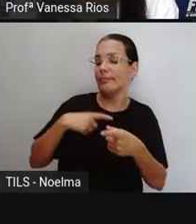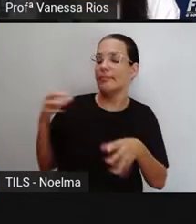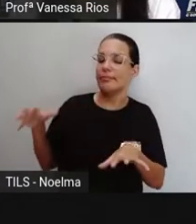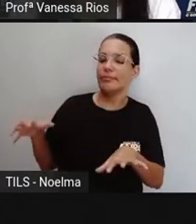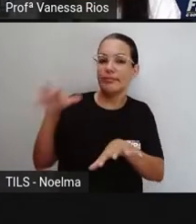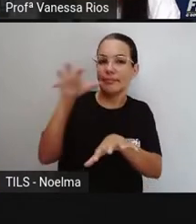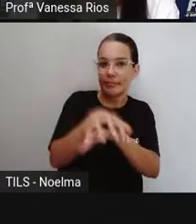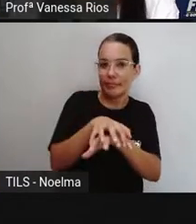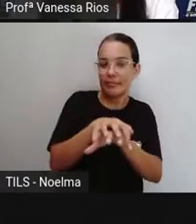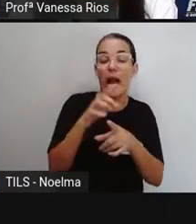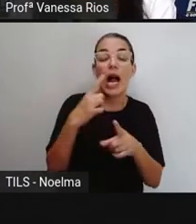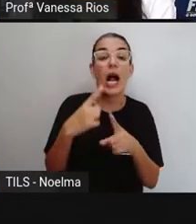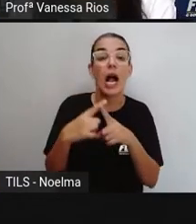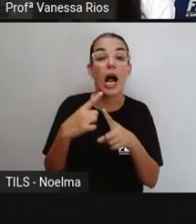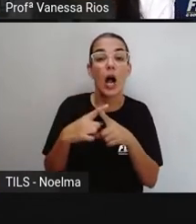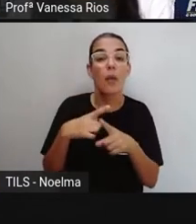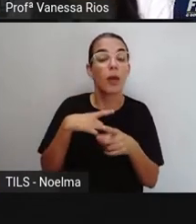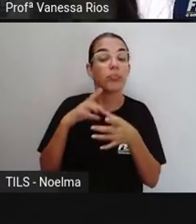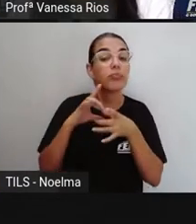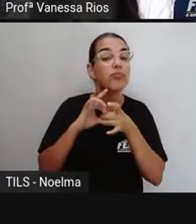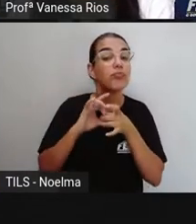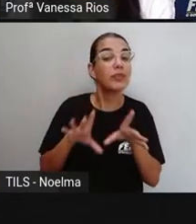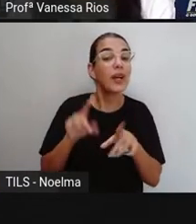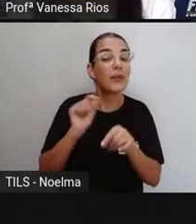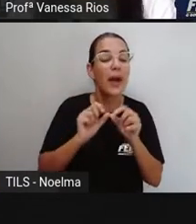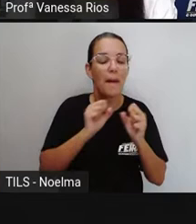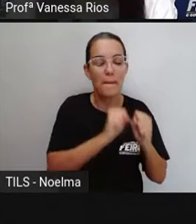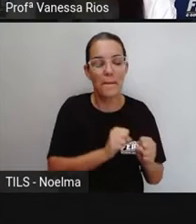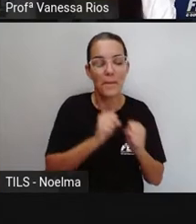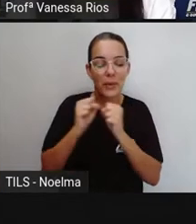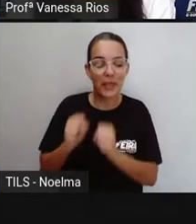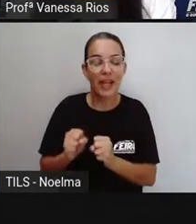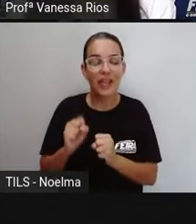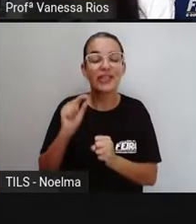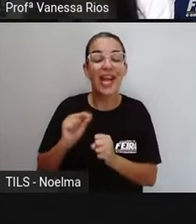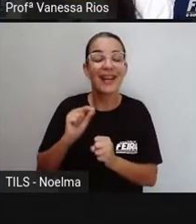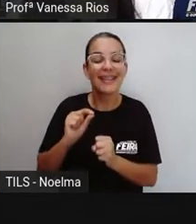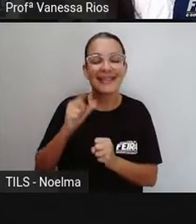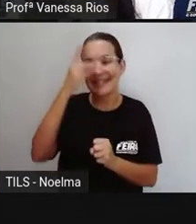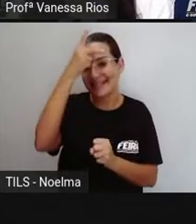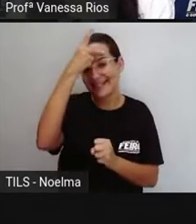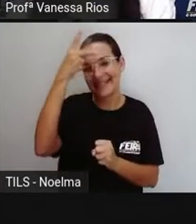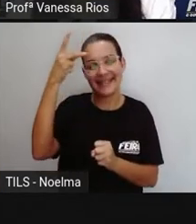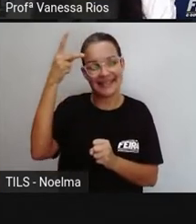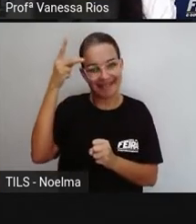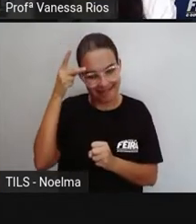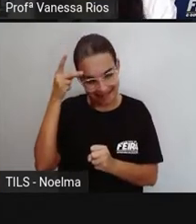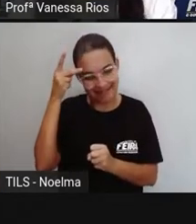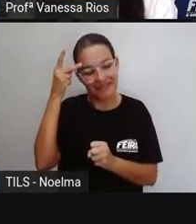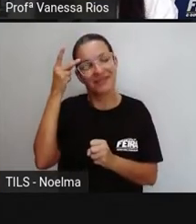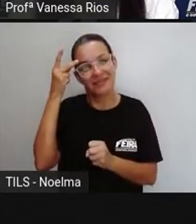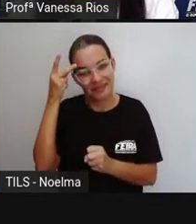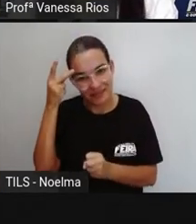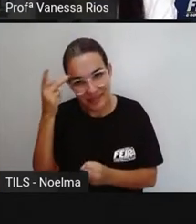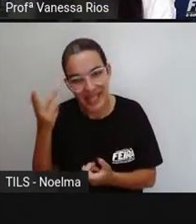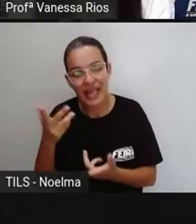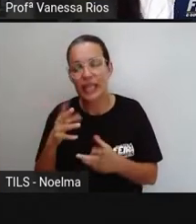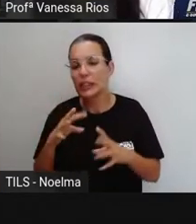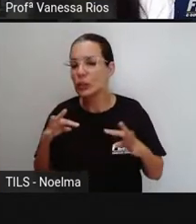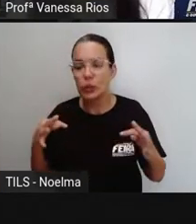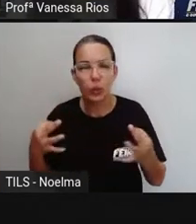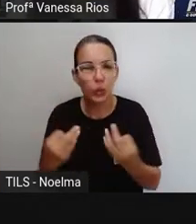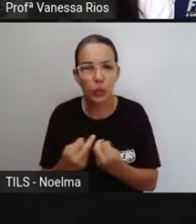a democracia, porque é isso, ela é o poder do povo, e o poder do povo está em tudo que o povo precisa,